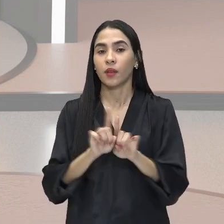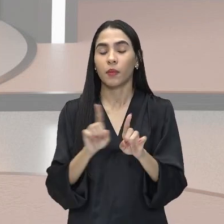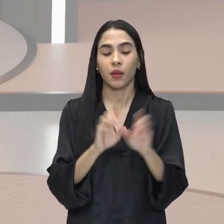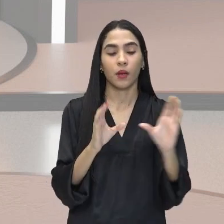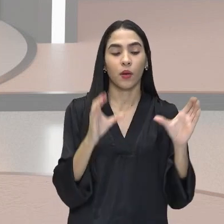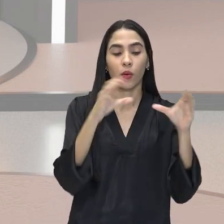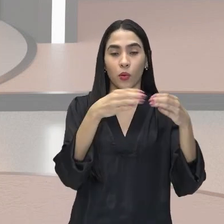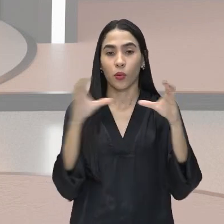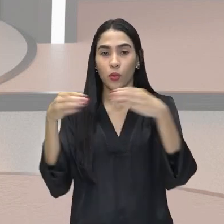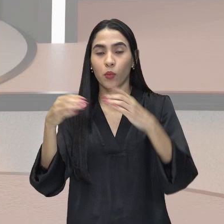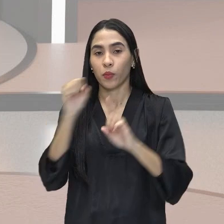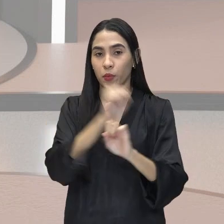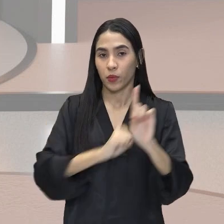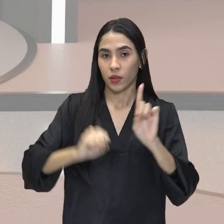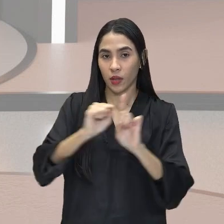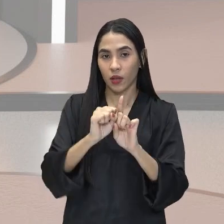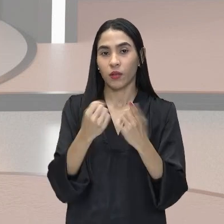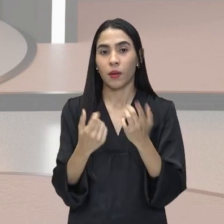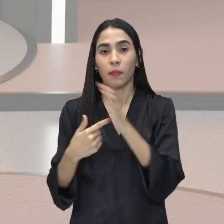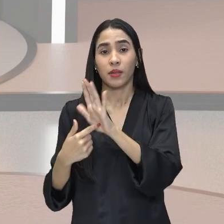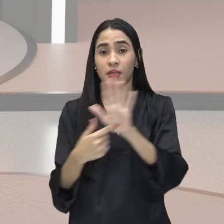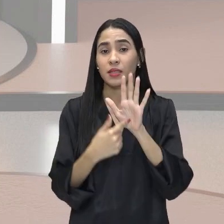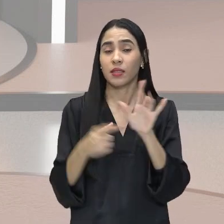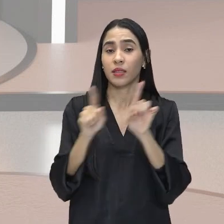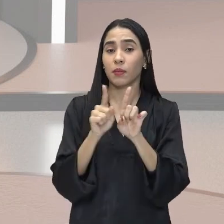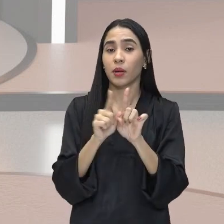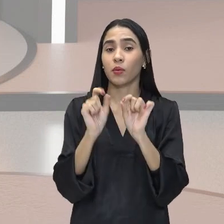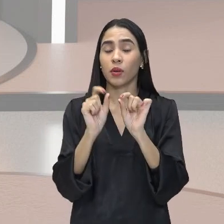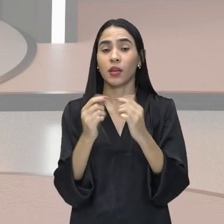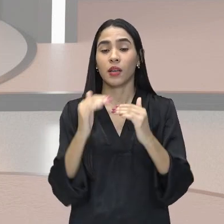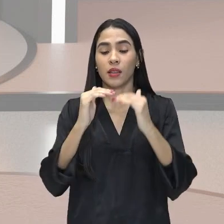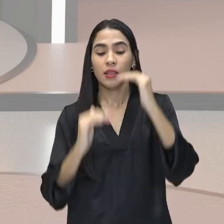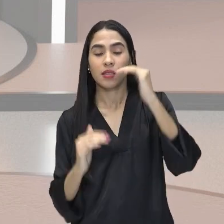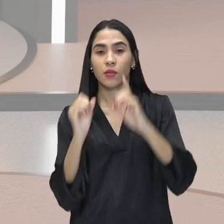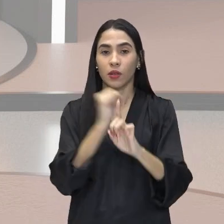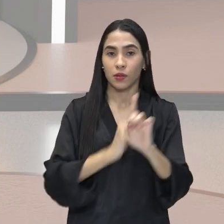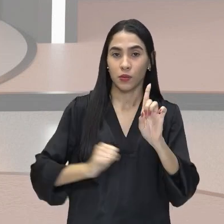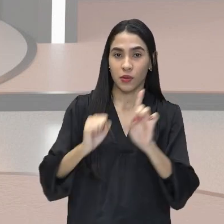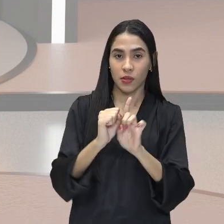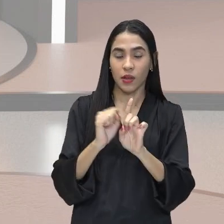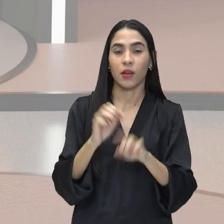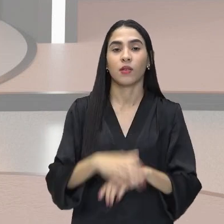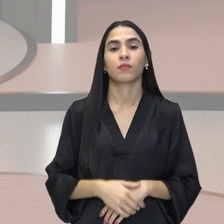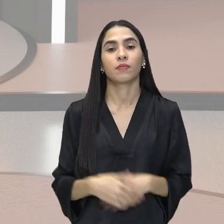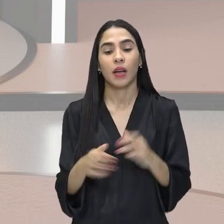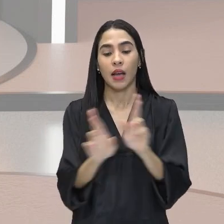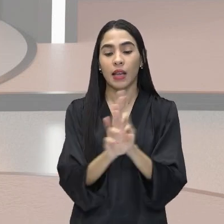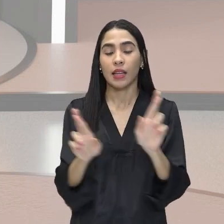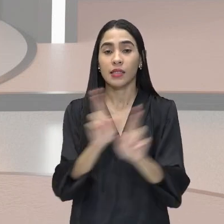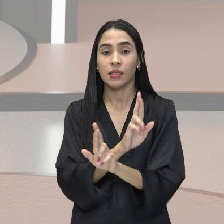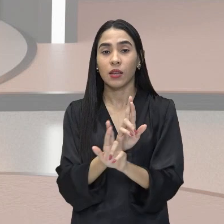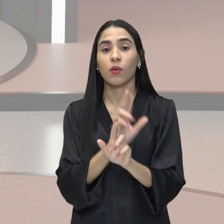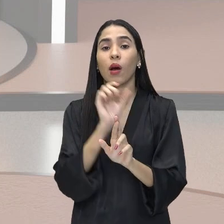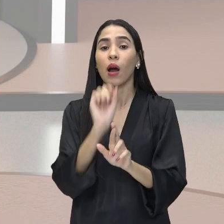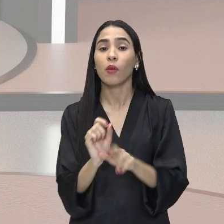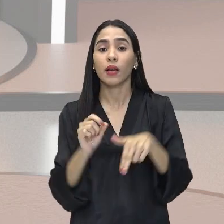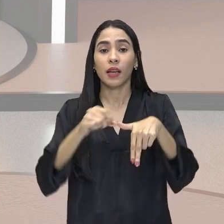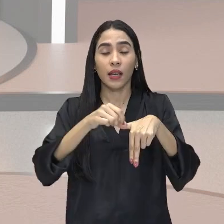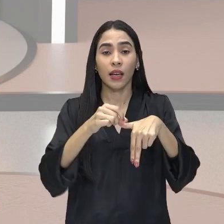grupos sociais, trazendo aí uma desigualdade social com relação ao gênero. e